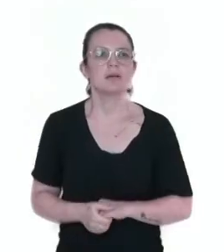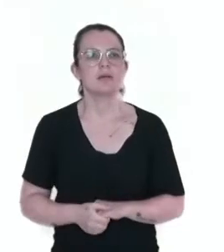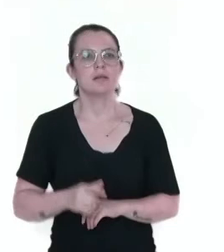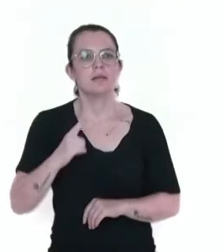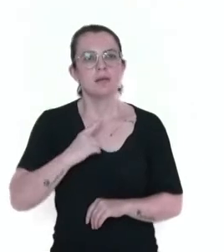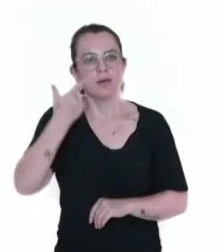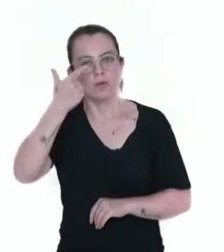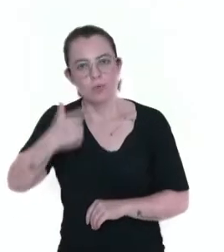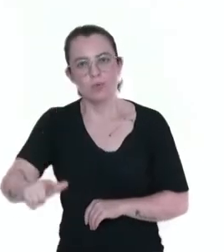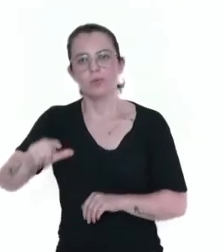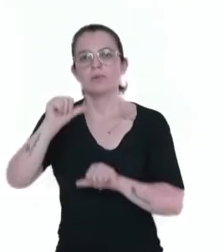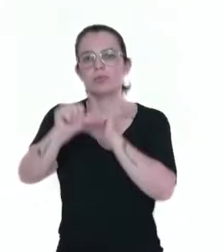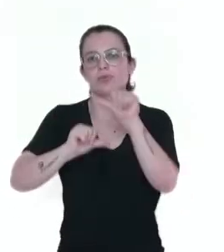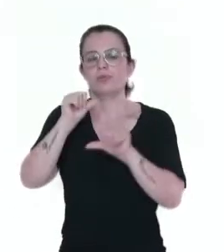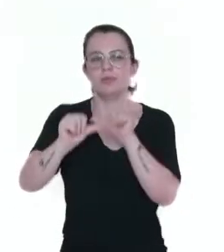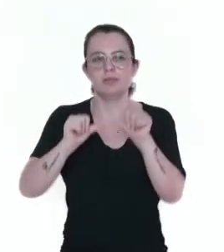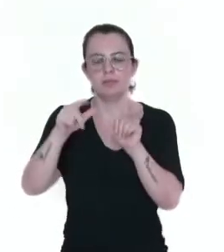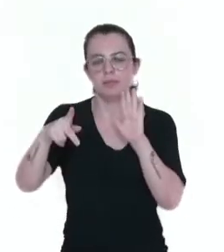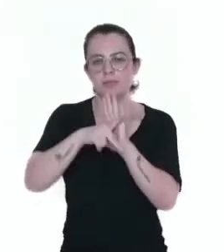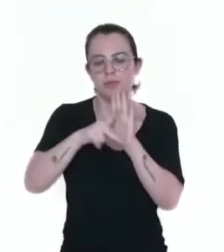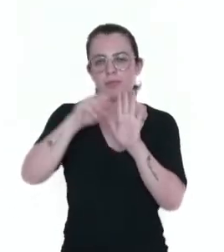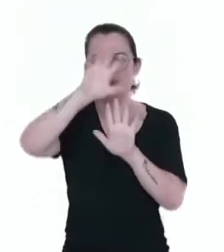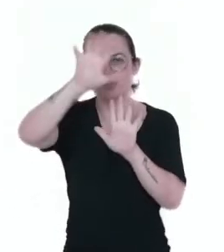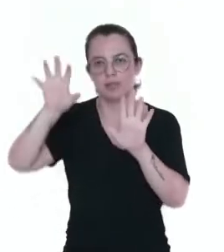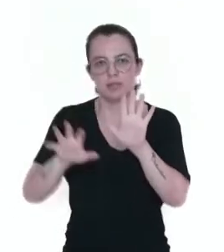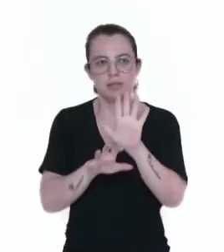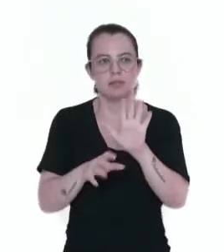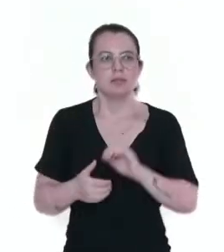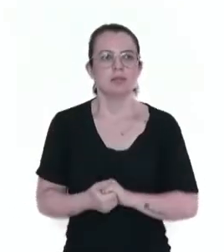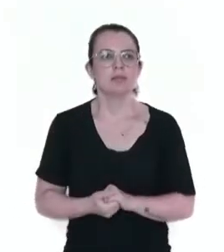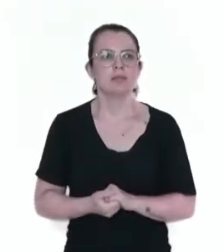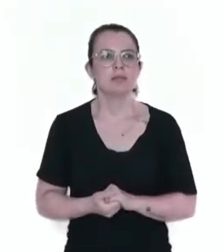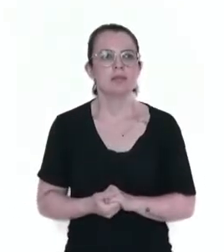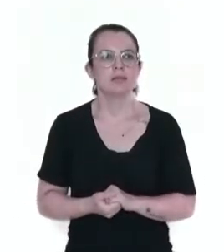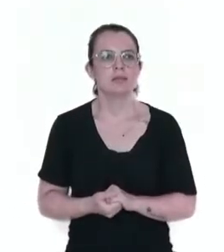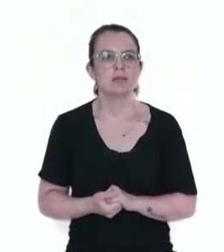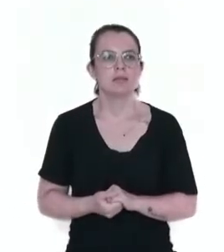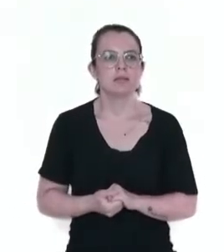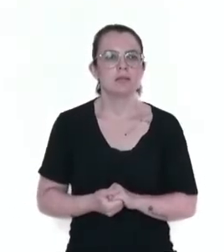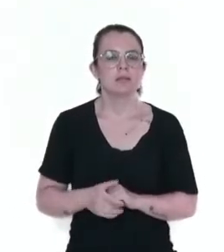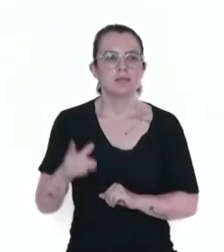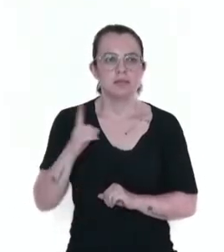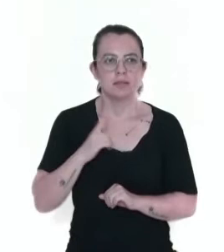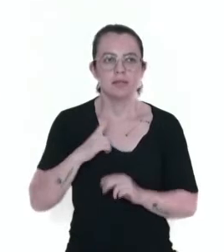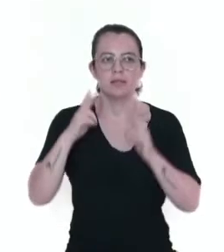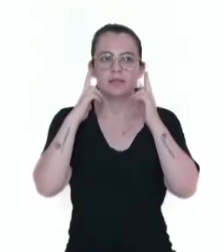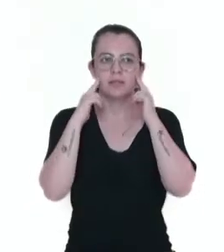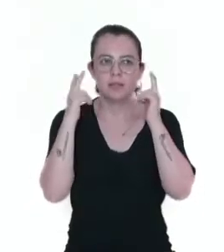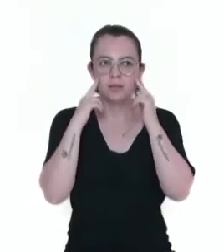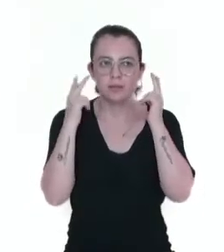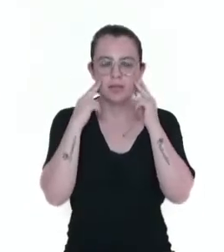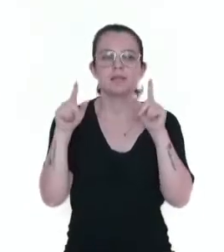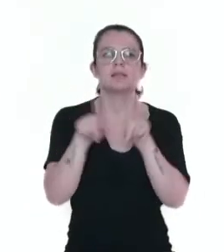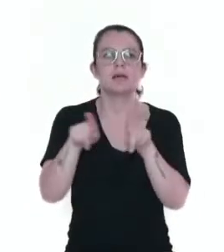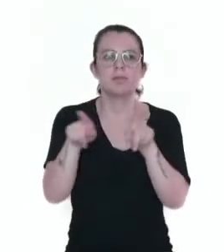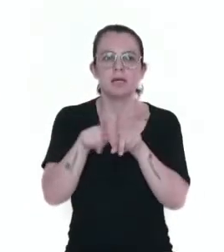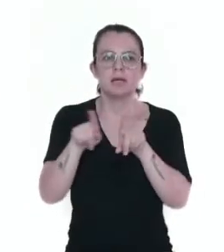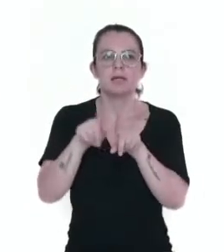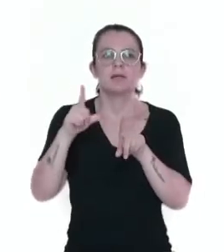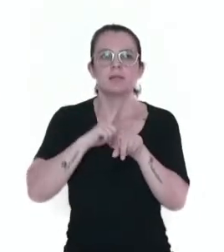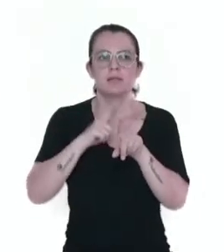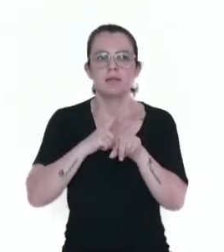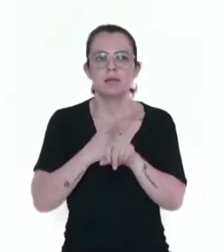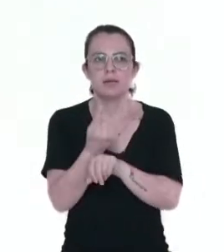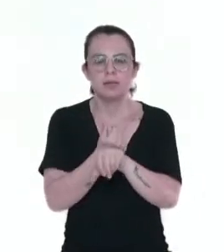outra mudança ali na regionalização, né? Tomando-se como base critérios naturais e econômicos,